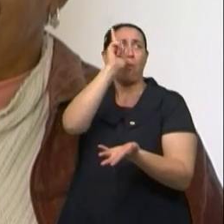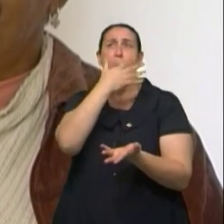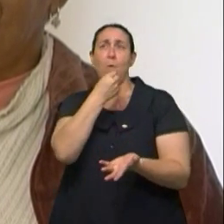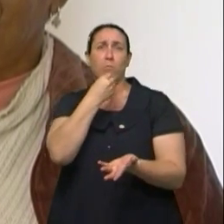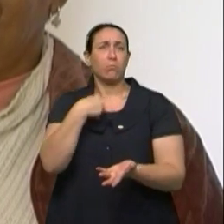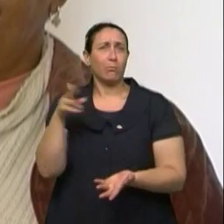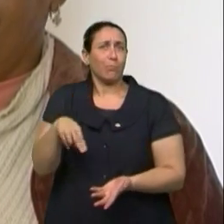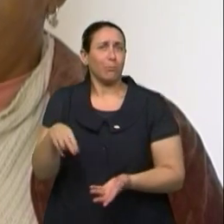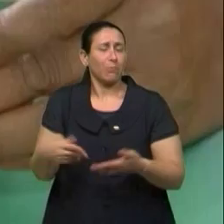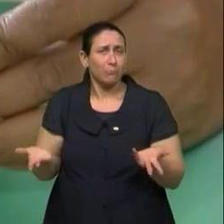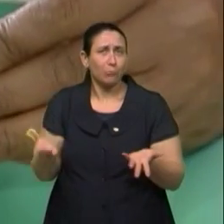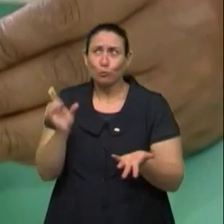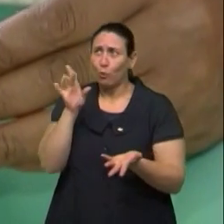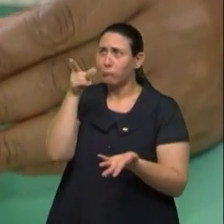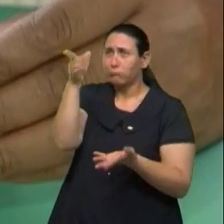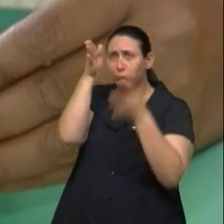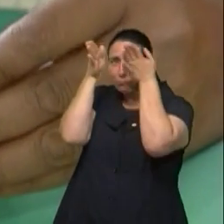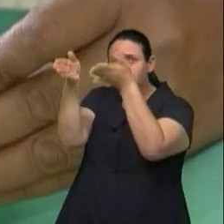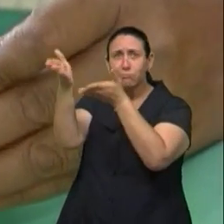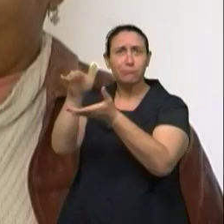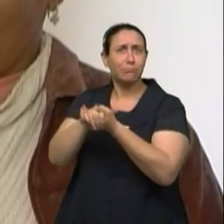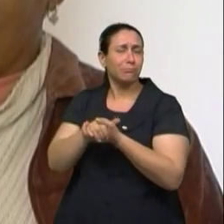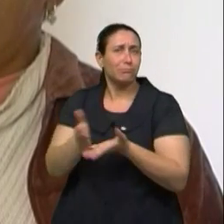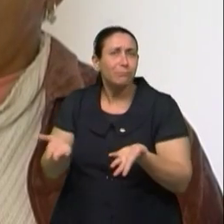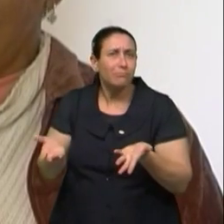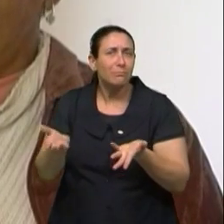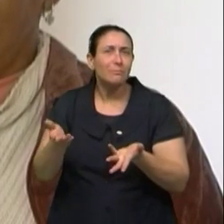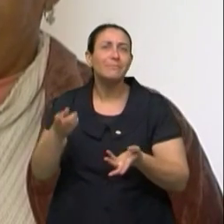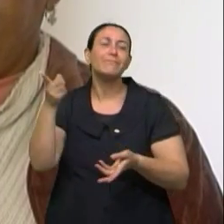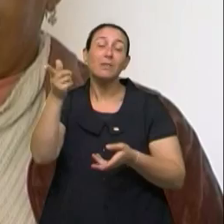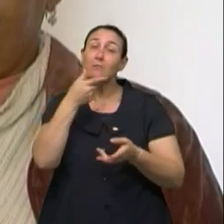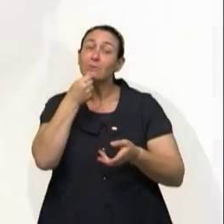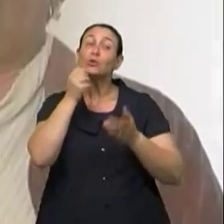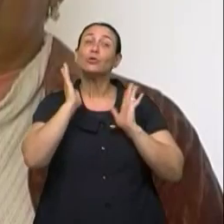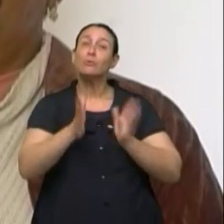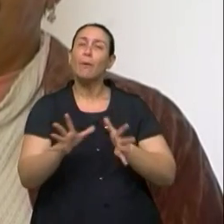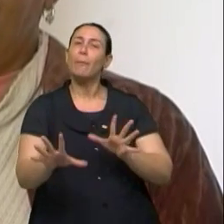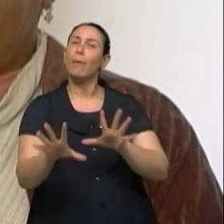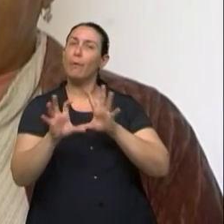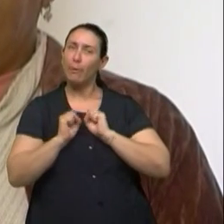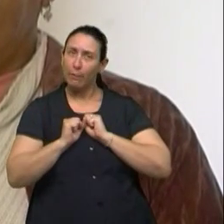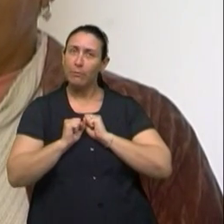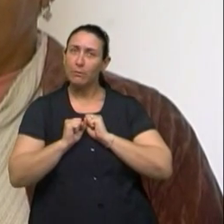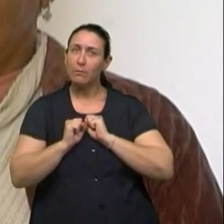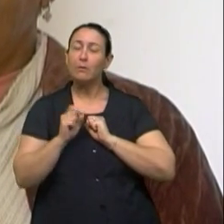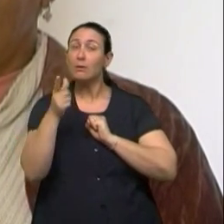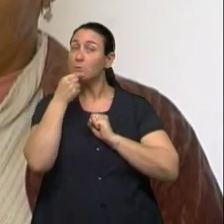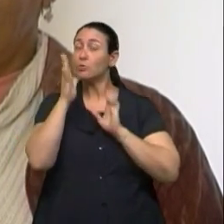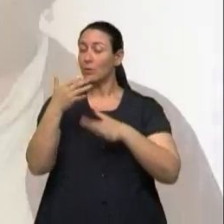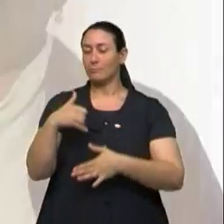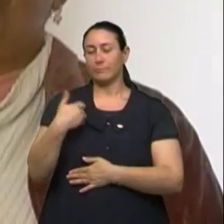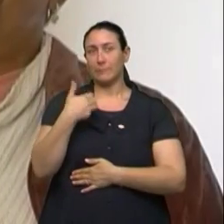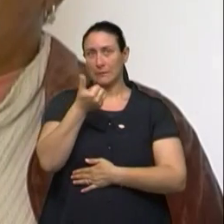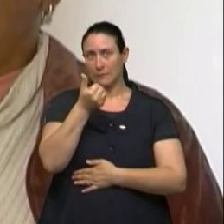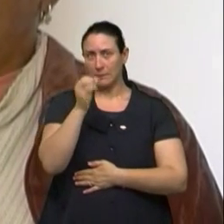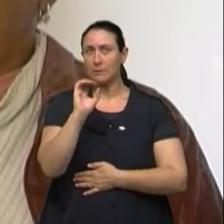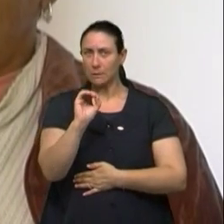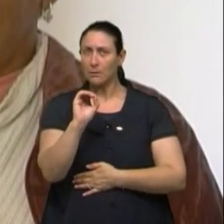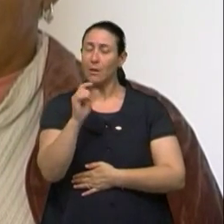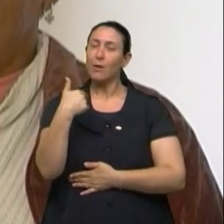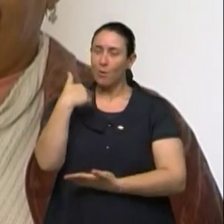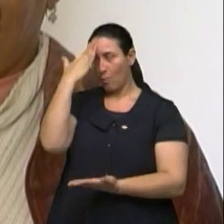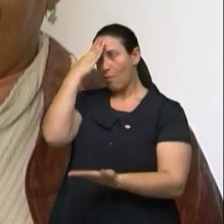parceiro, a não ser tu? Ele já estava, ele já tinha pego a doença. Ele estava com 60 anos. Eu